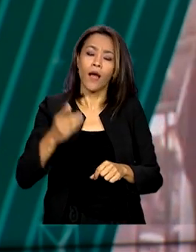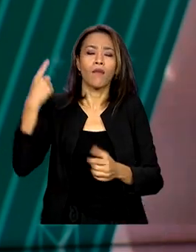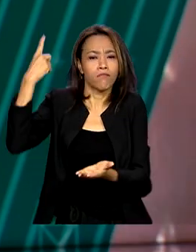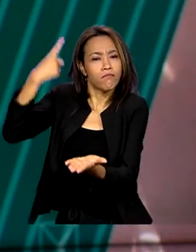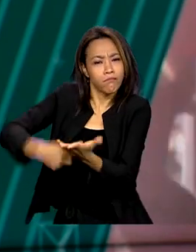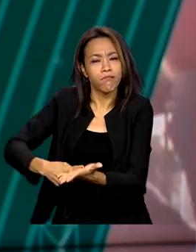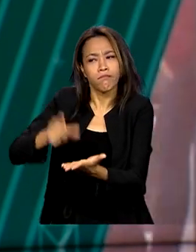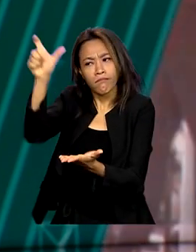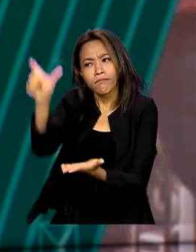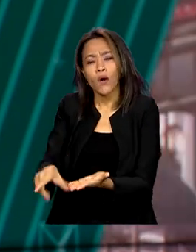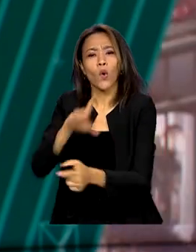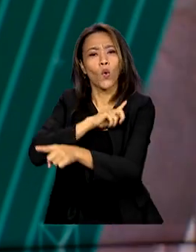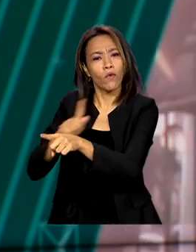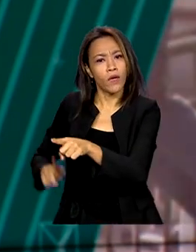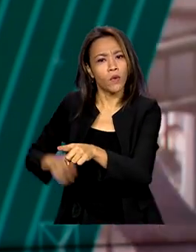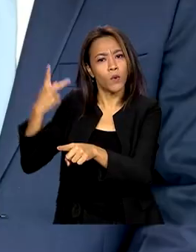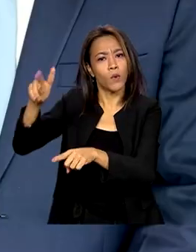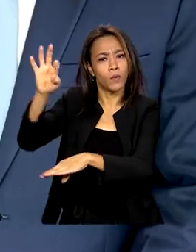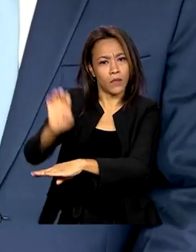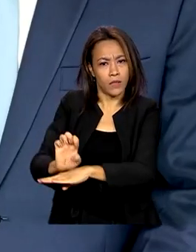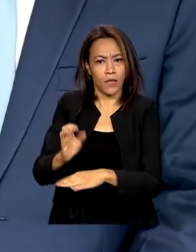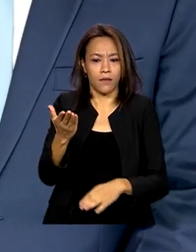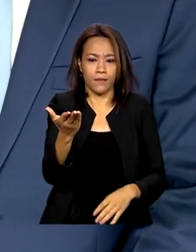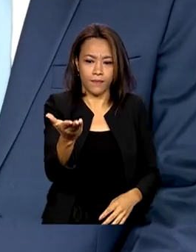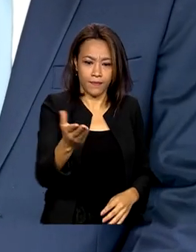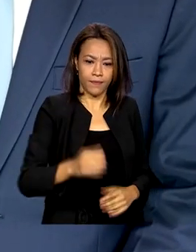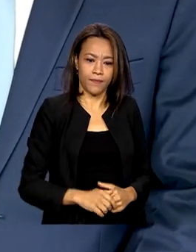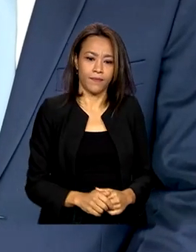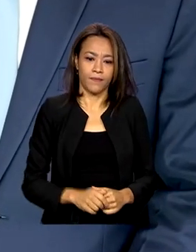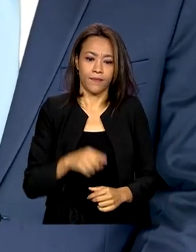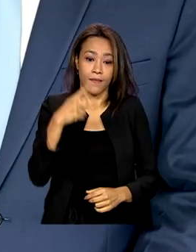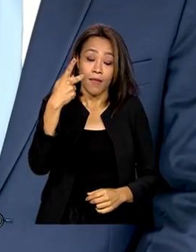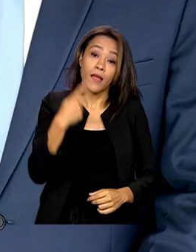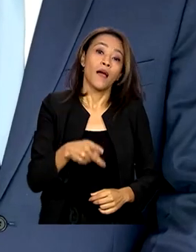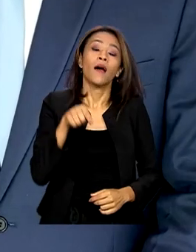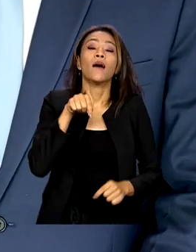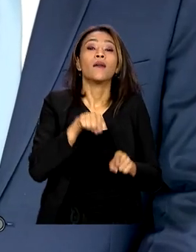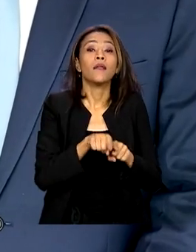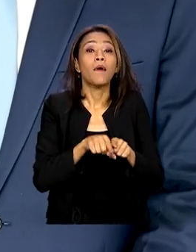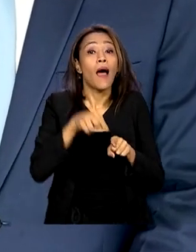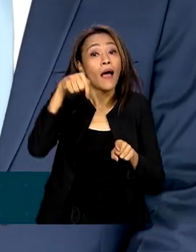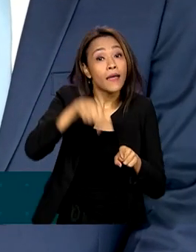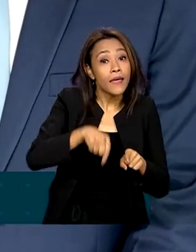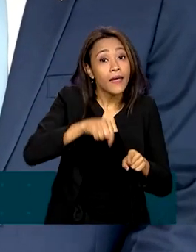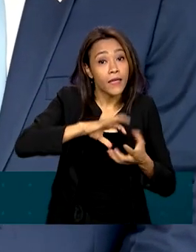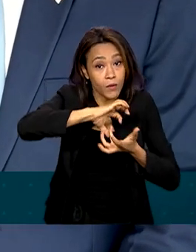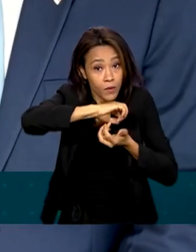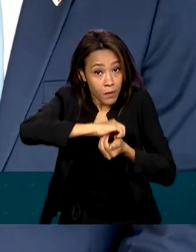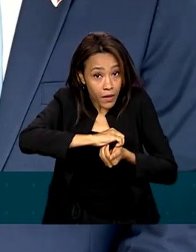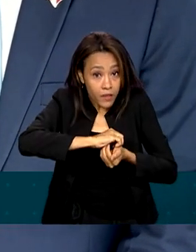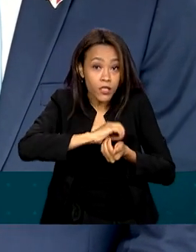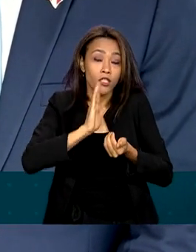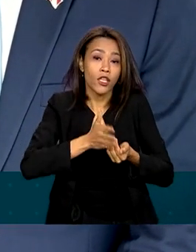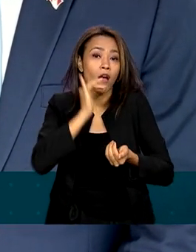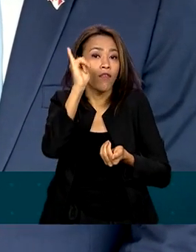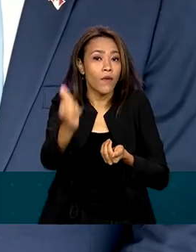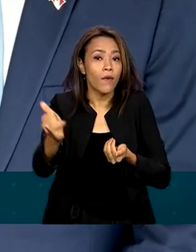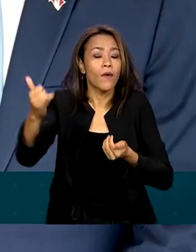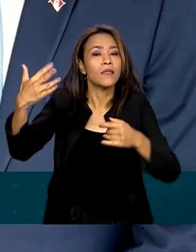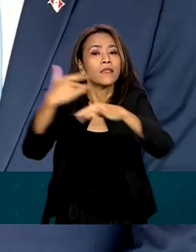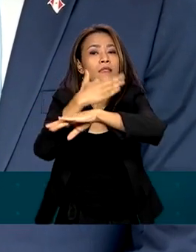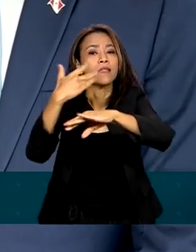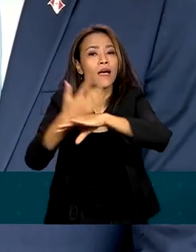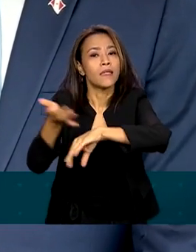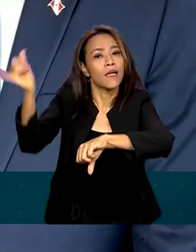governador do Pará, Hélder Barbalho. O Itamaraty formalizou a cidade de Belém como cidade que está